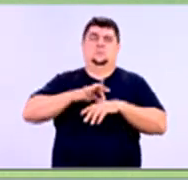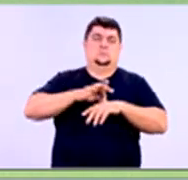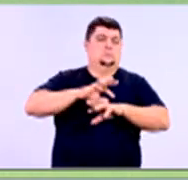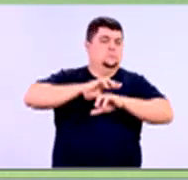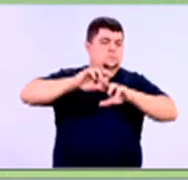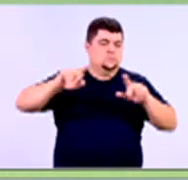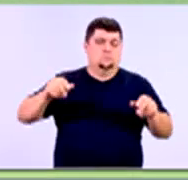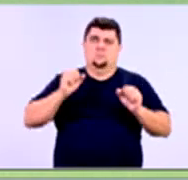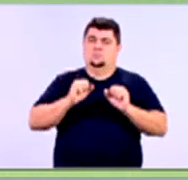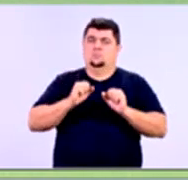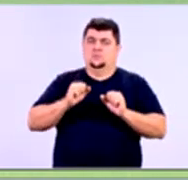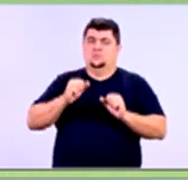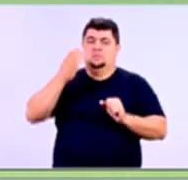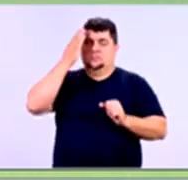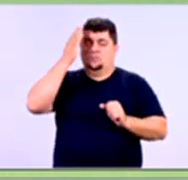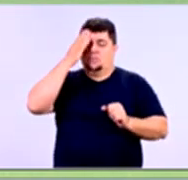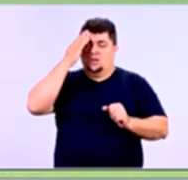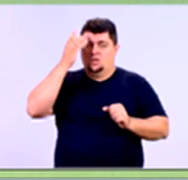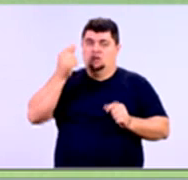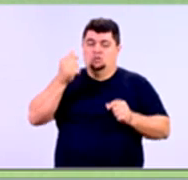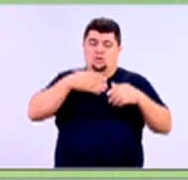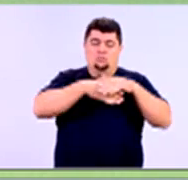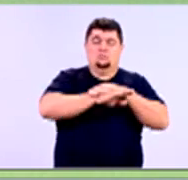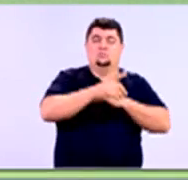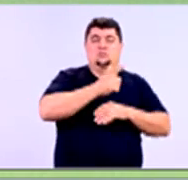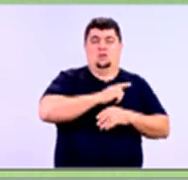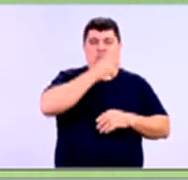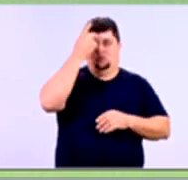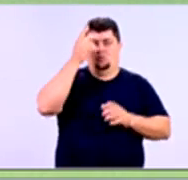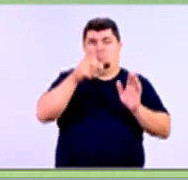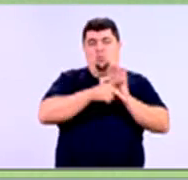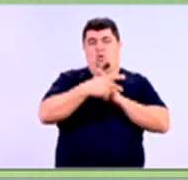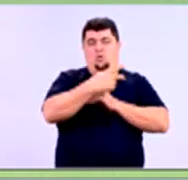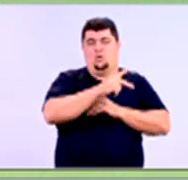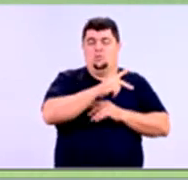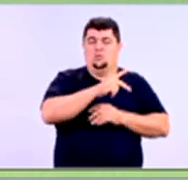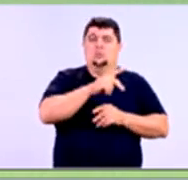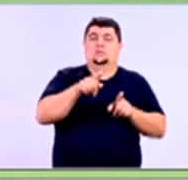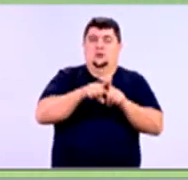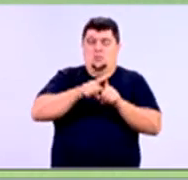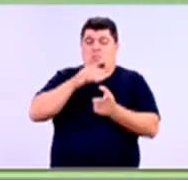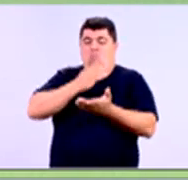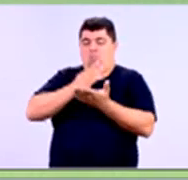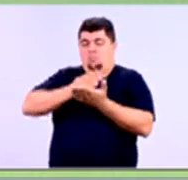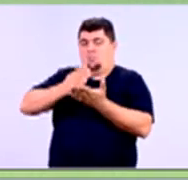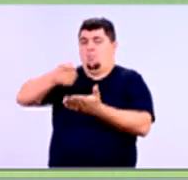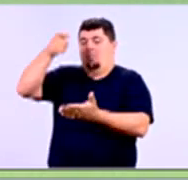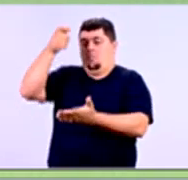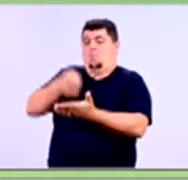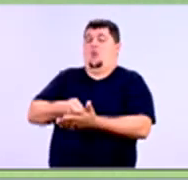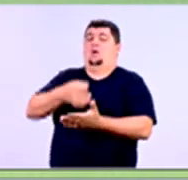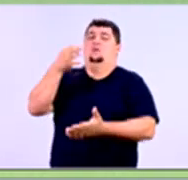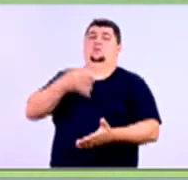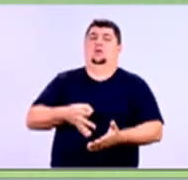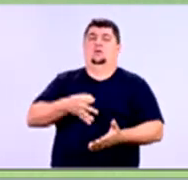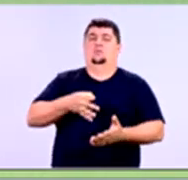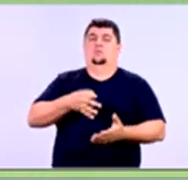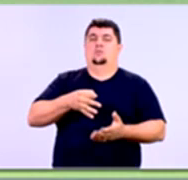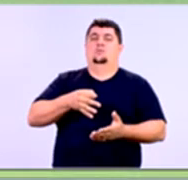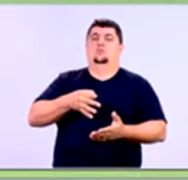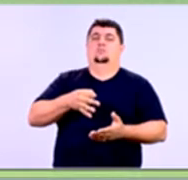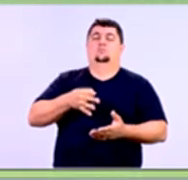investimentos que a pessoa tem, retorno, ou a maneira que ela vai utilizar para pagar aquele empréstimo que ela fez, aquele